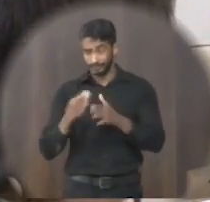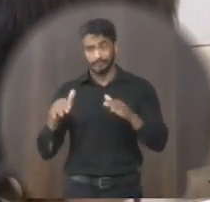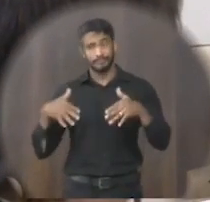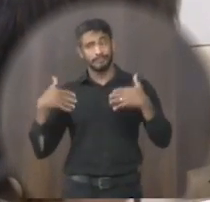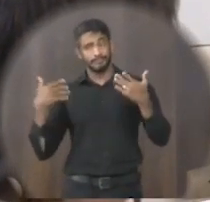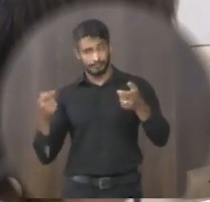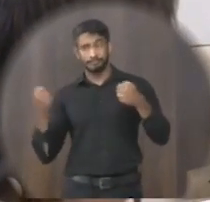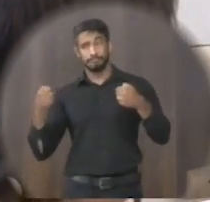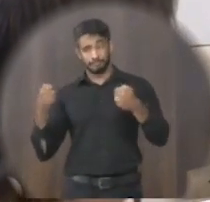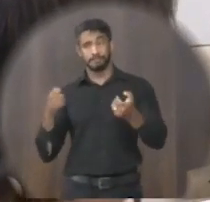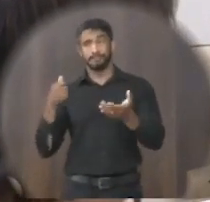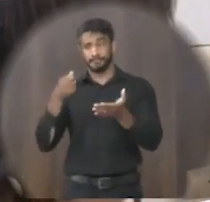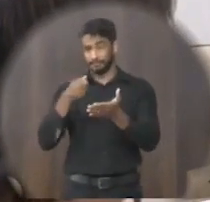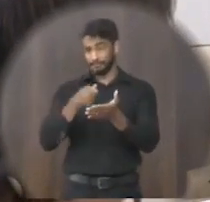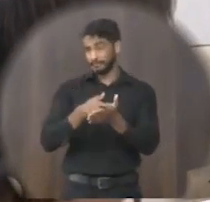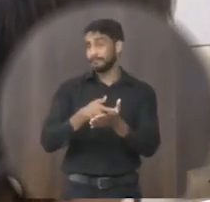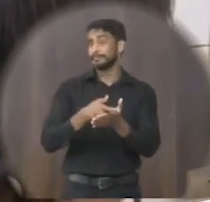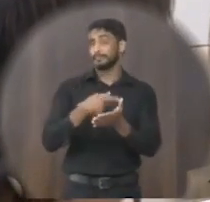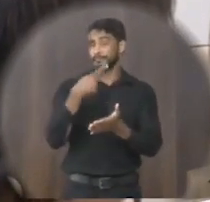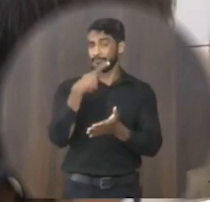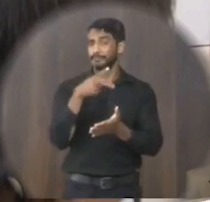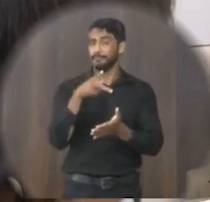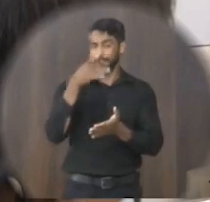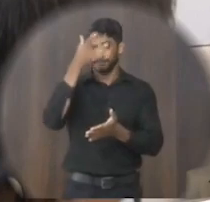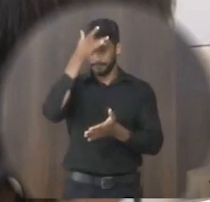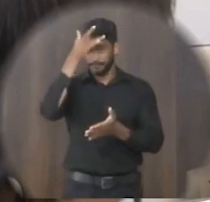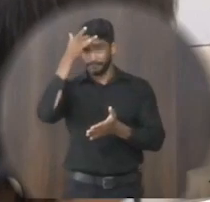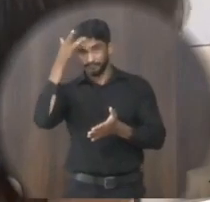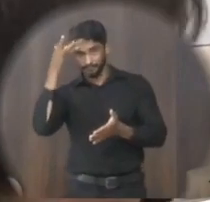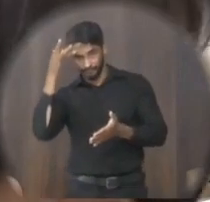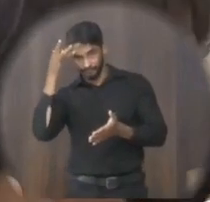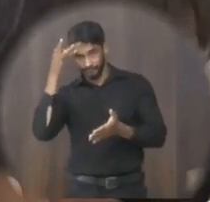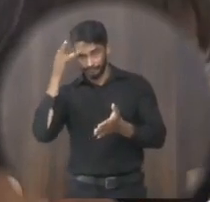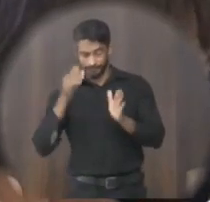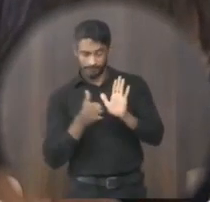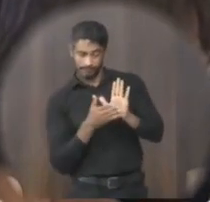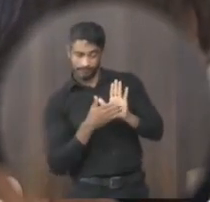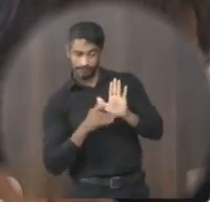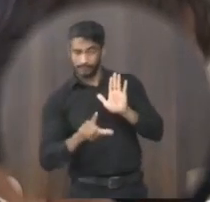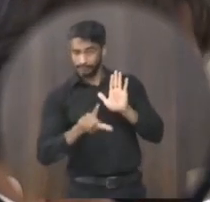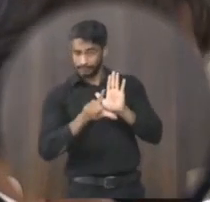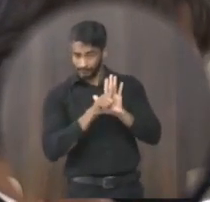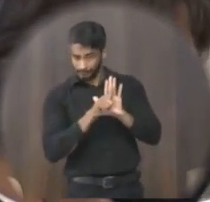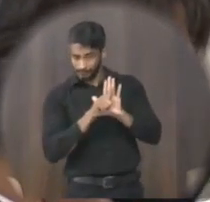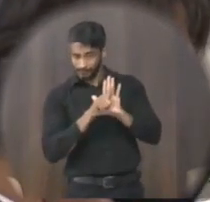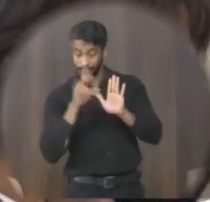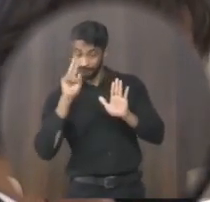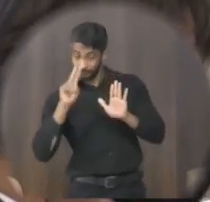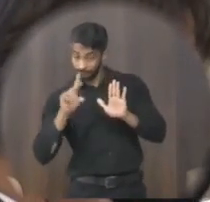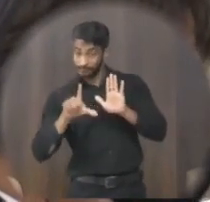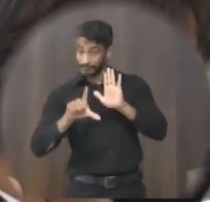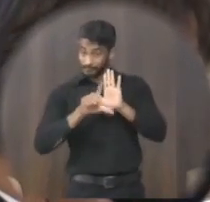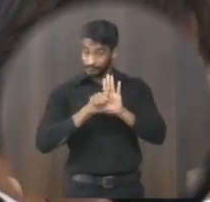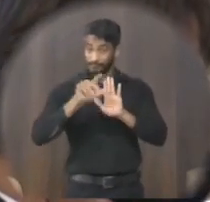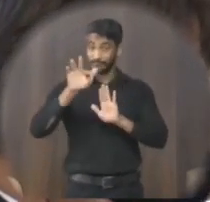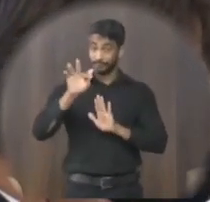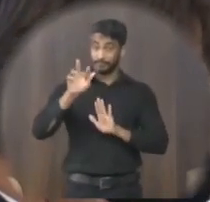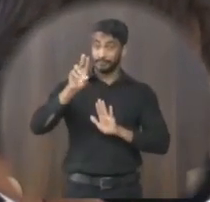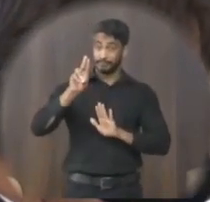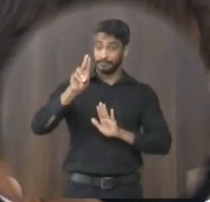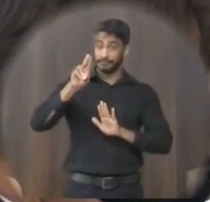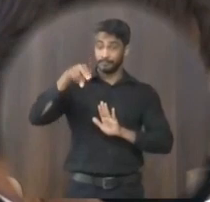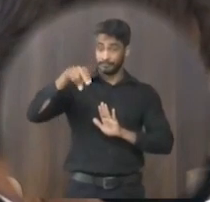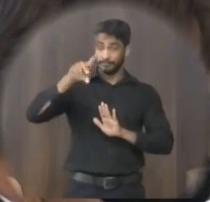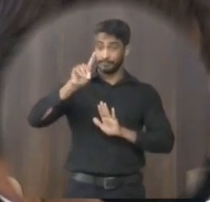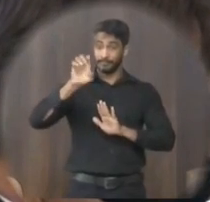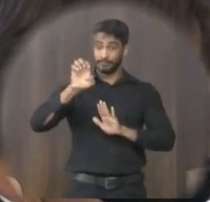tem que ser feito esse pagamento através de uma lei se olhar na lei do Fundeb lá não